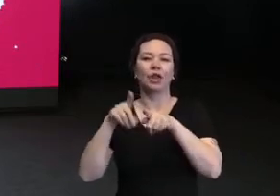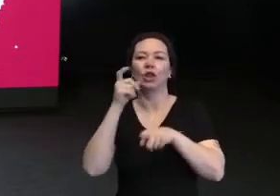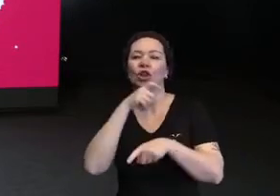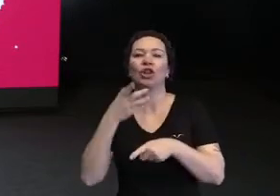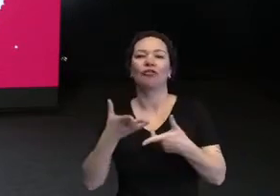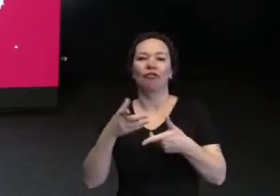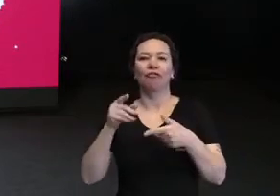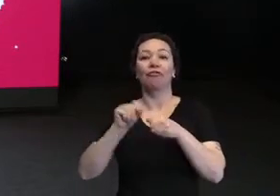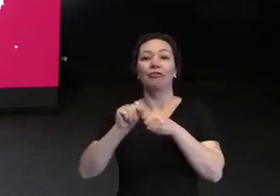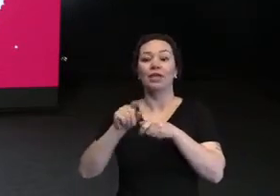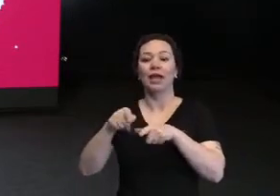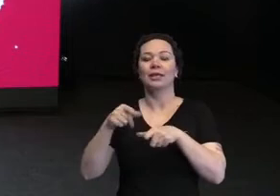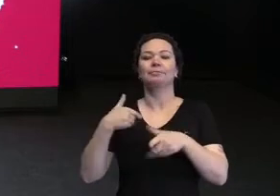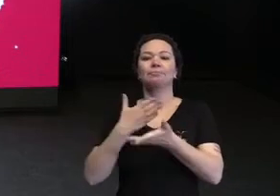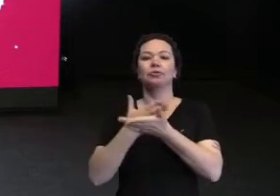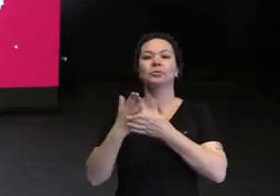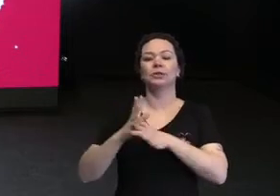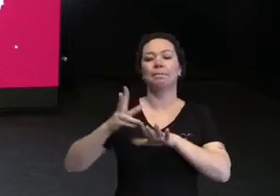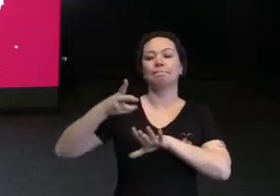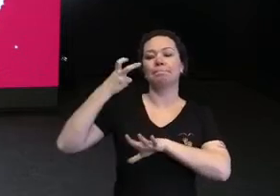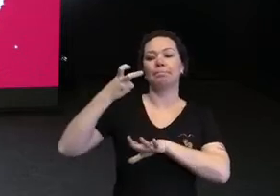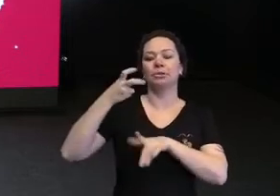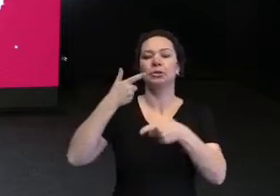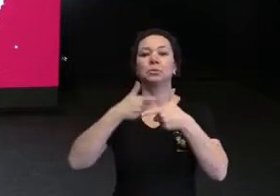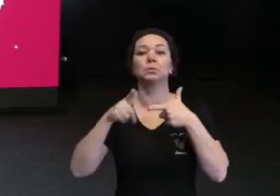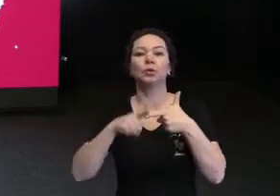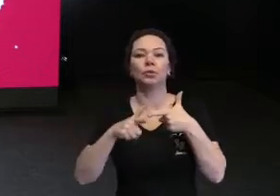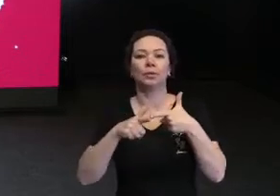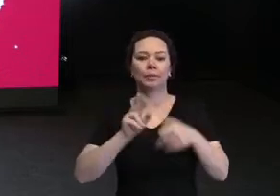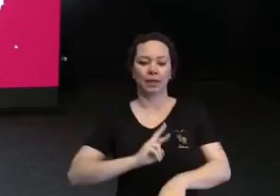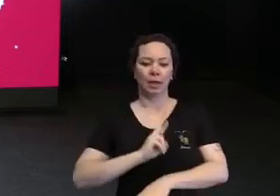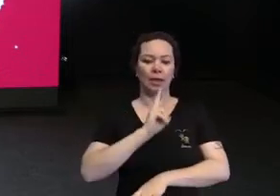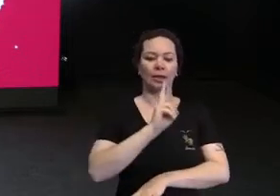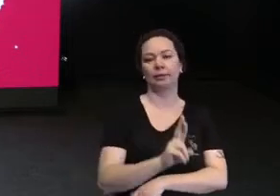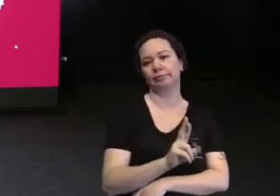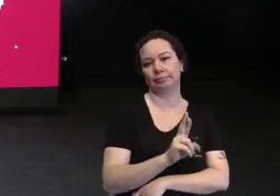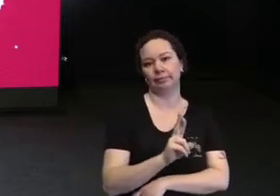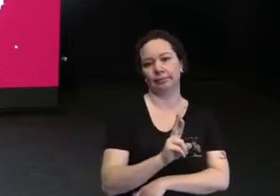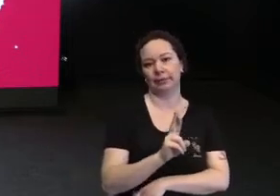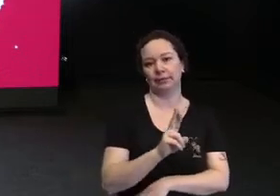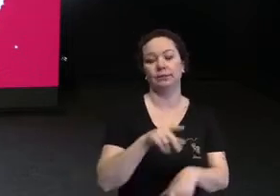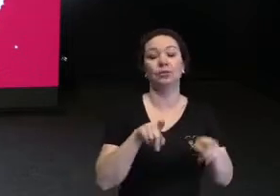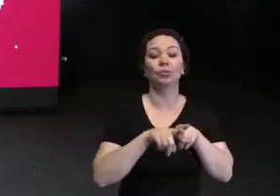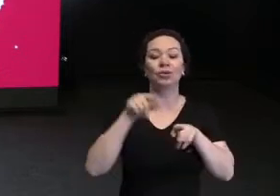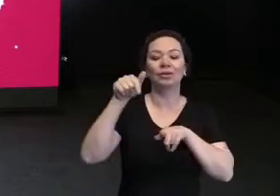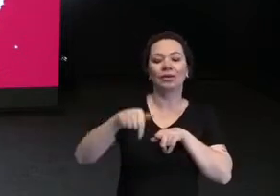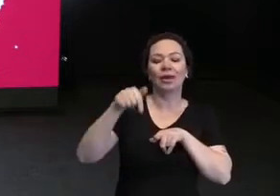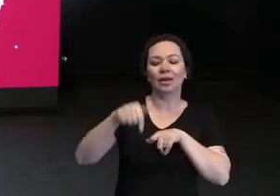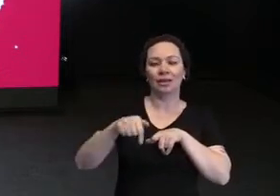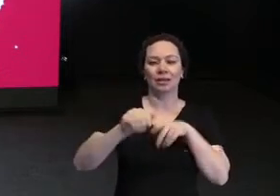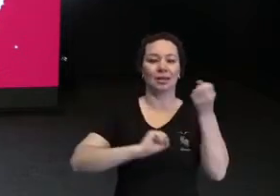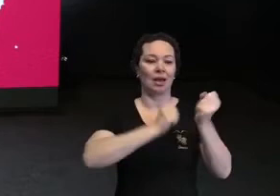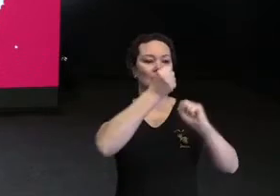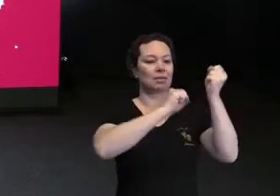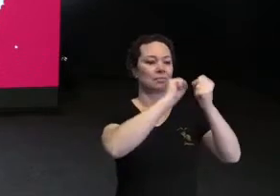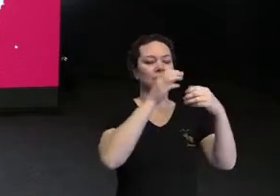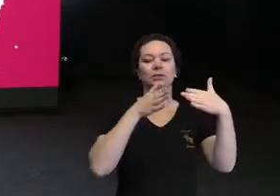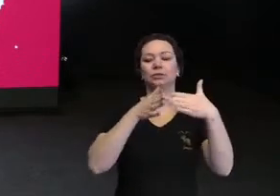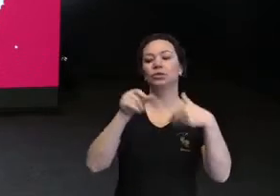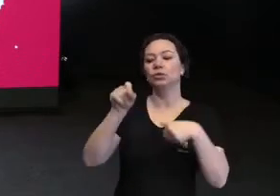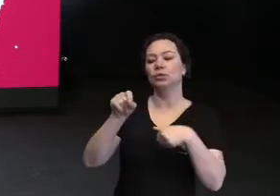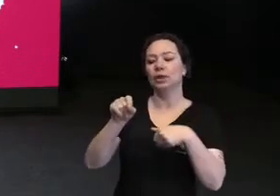com o problema da representação e da representatividade. Por quê? Porque aqui, as empresas pediam